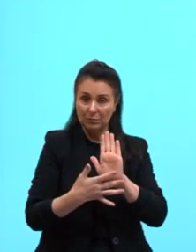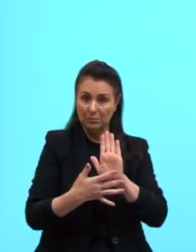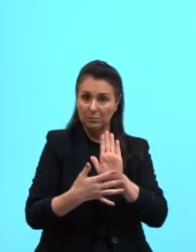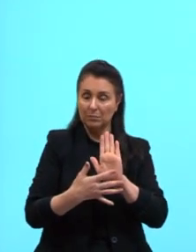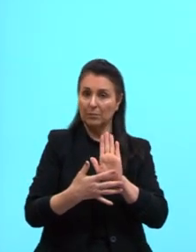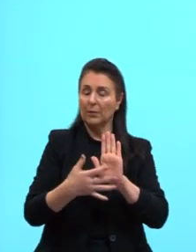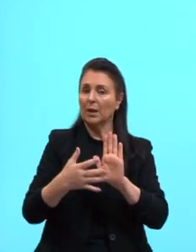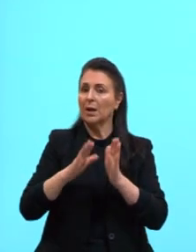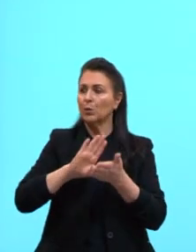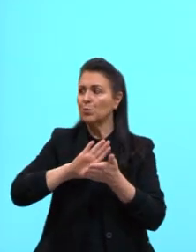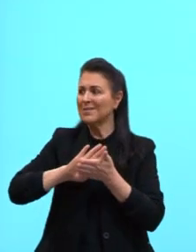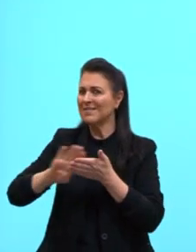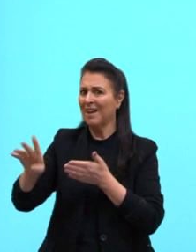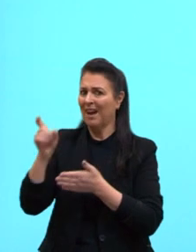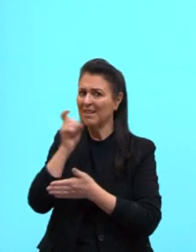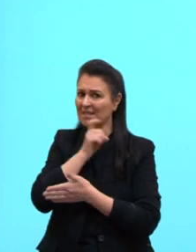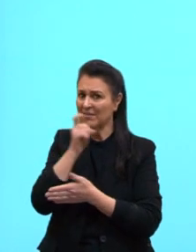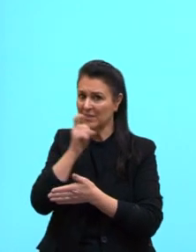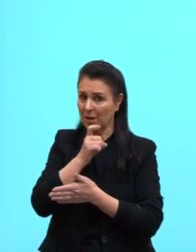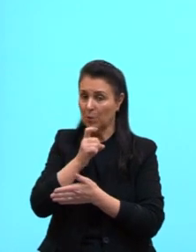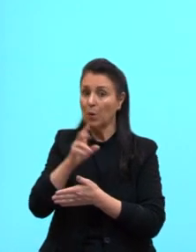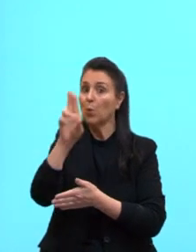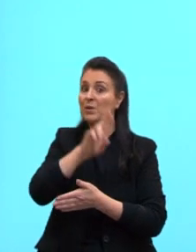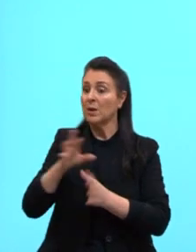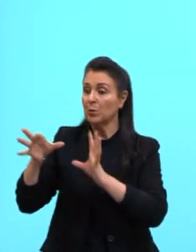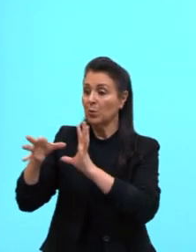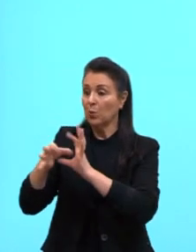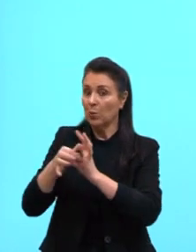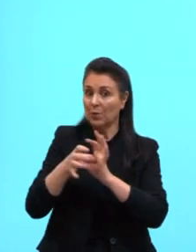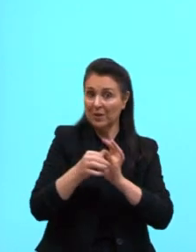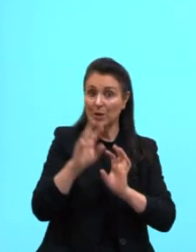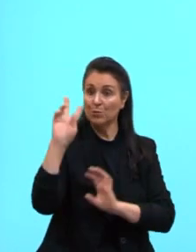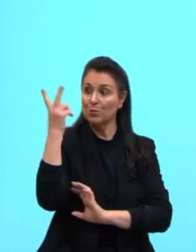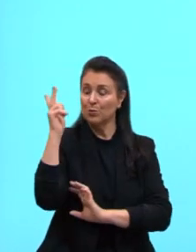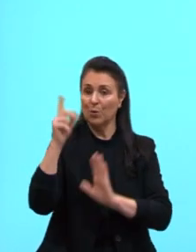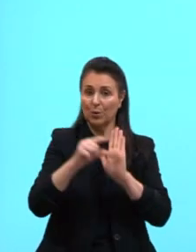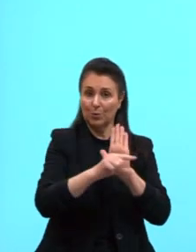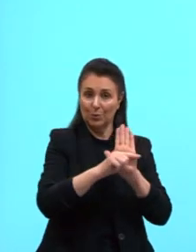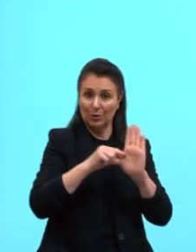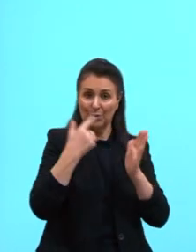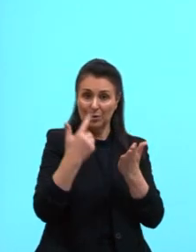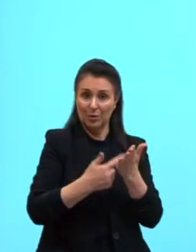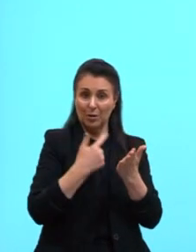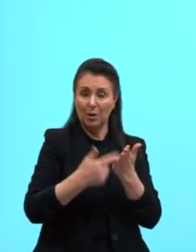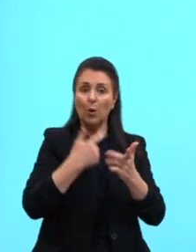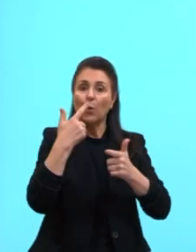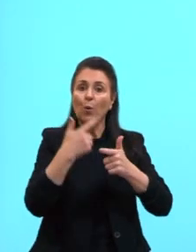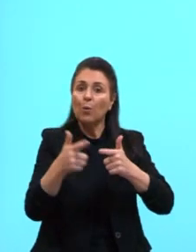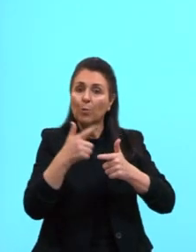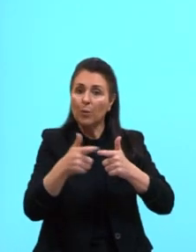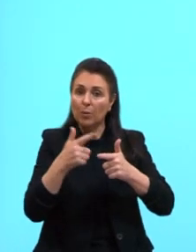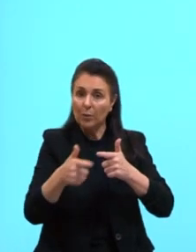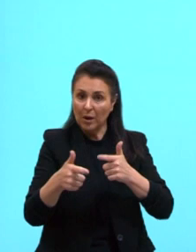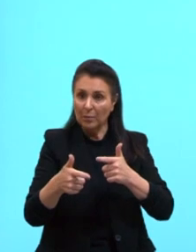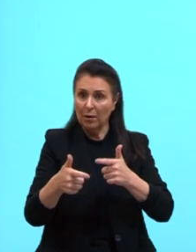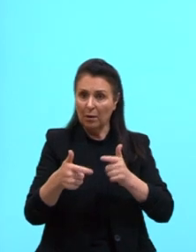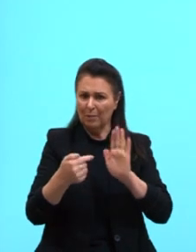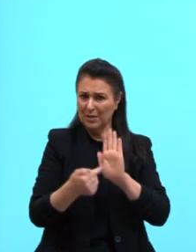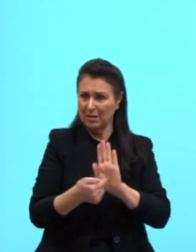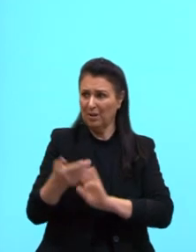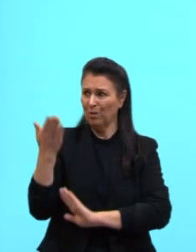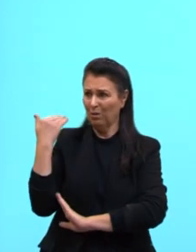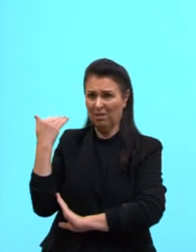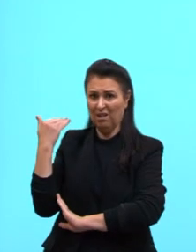sem desconsiderar o contexto histórico da obra, nota-se que a problemática apresentada ainda percorre a atualidade.